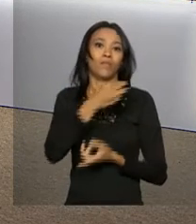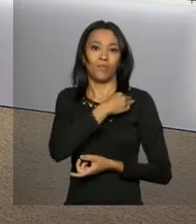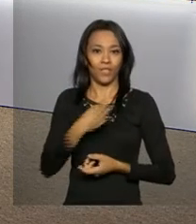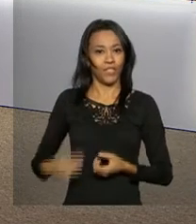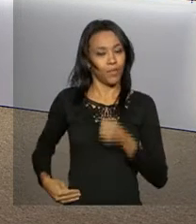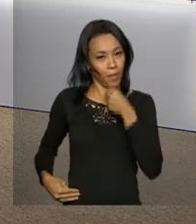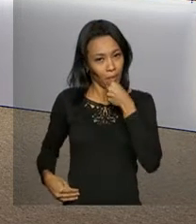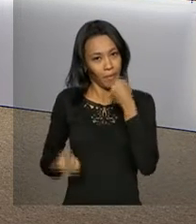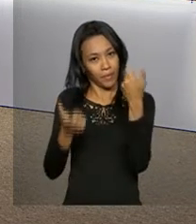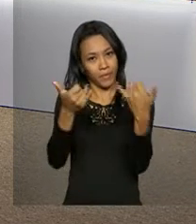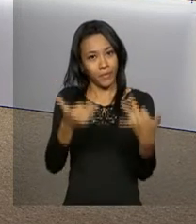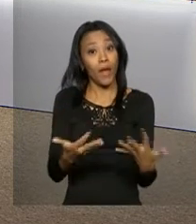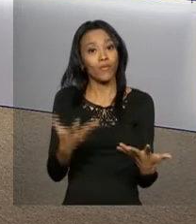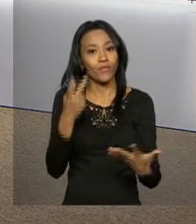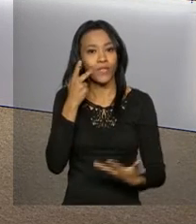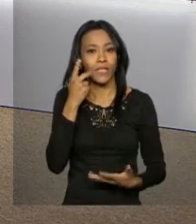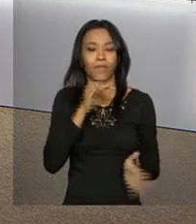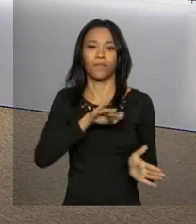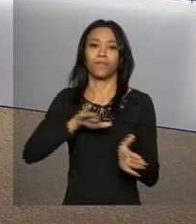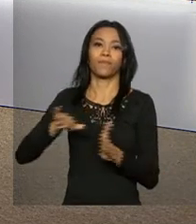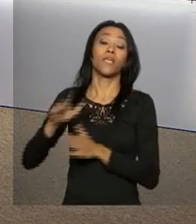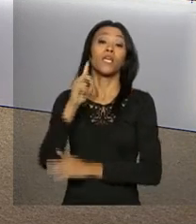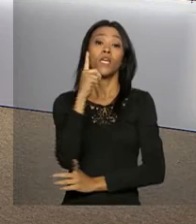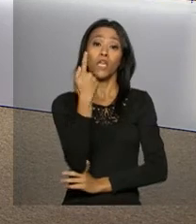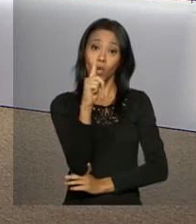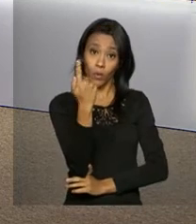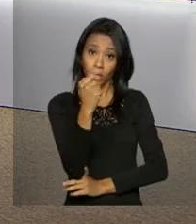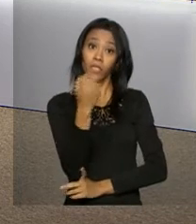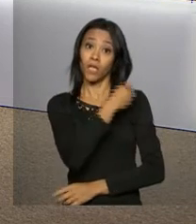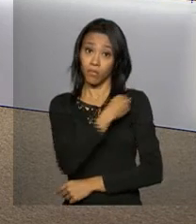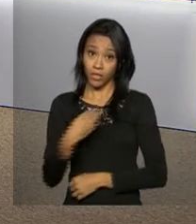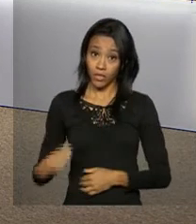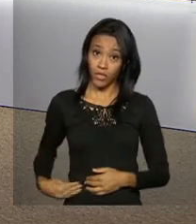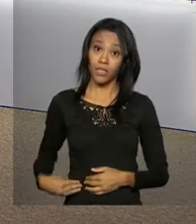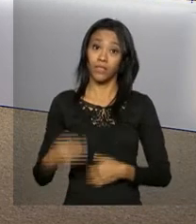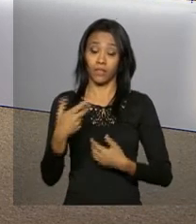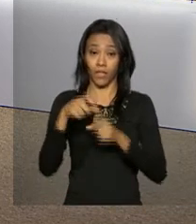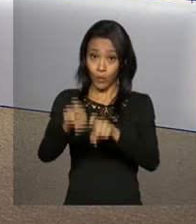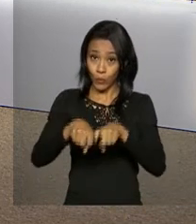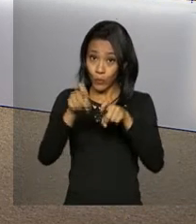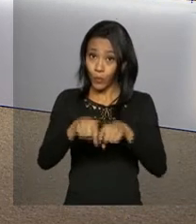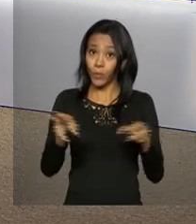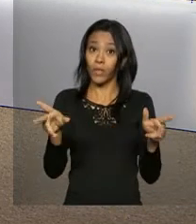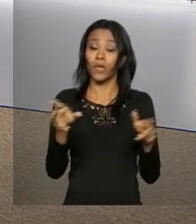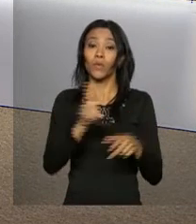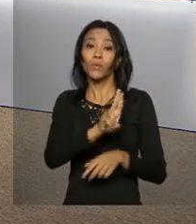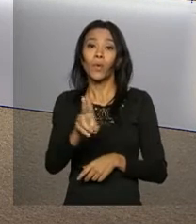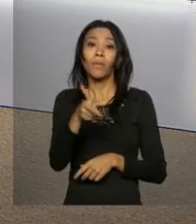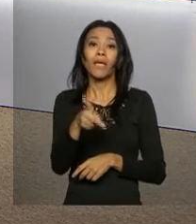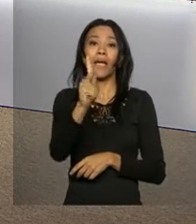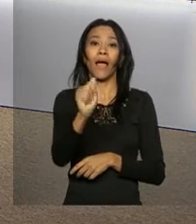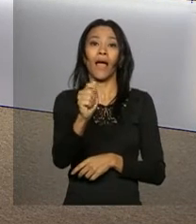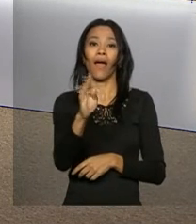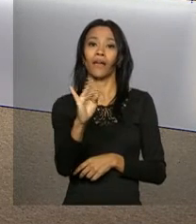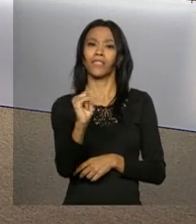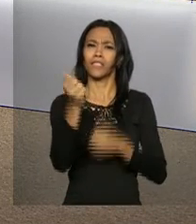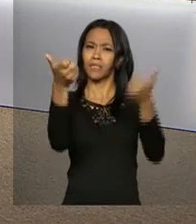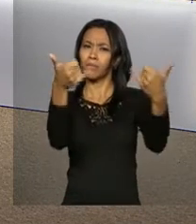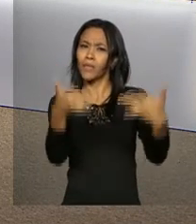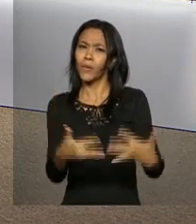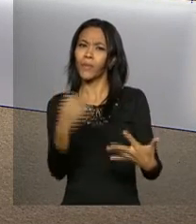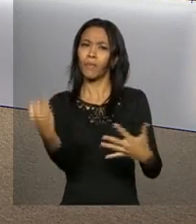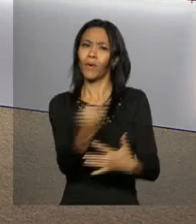recado lá em Fortaleza. Em Goiânia, a ministra da Agricultura, Cátia Abreu, orientou os estudantes de como é importante a